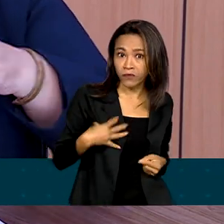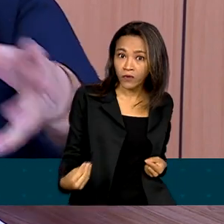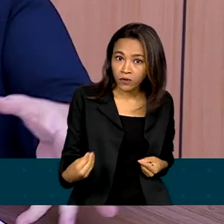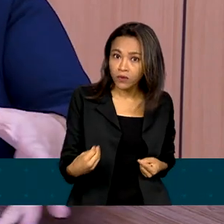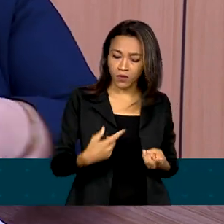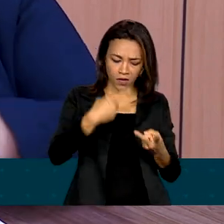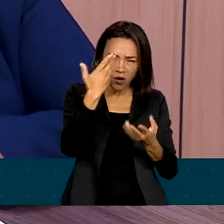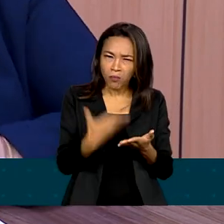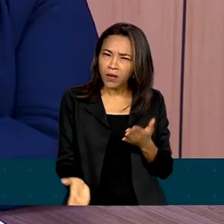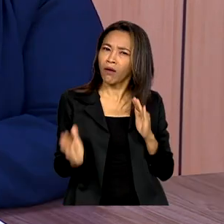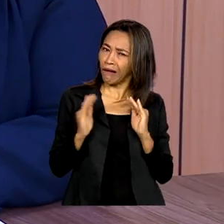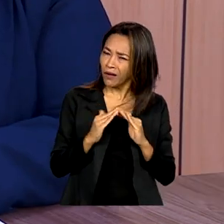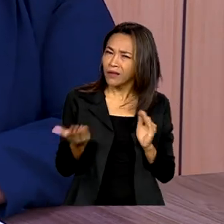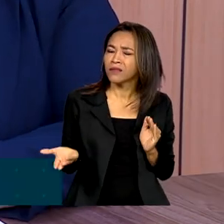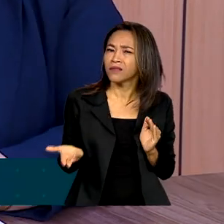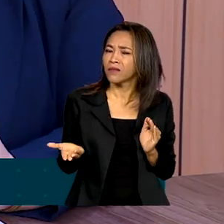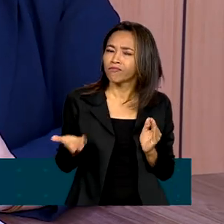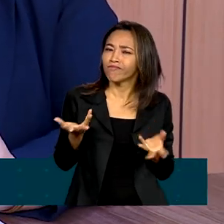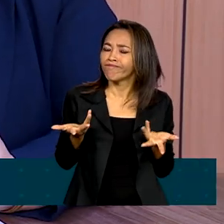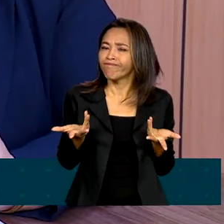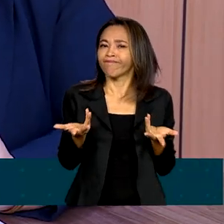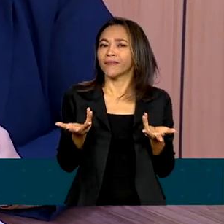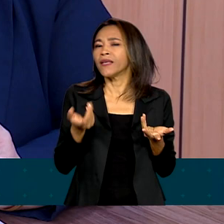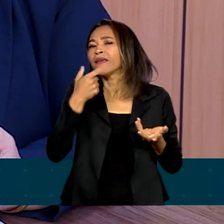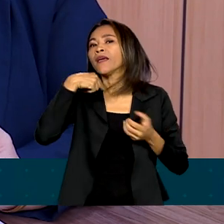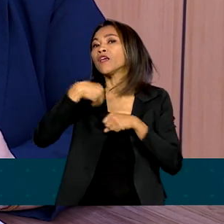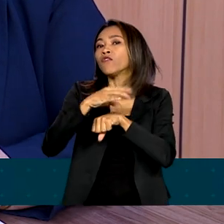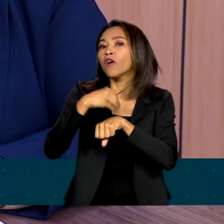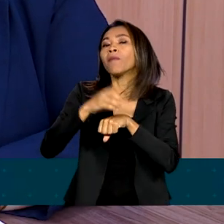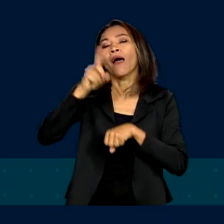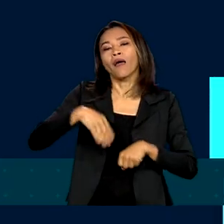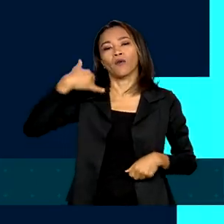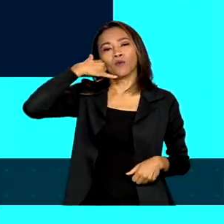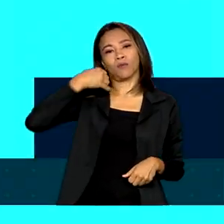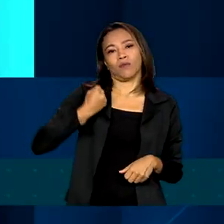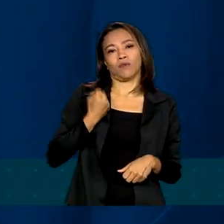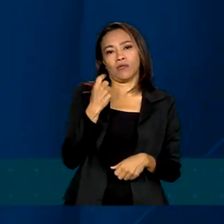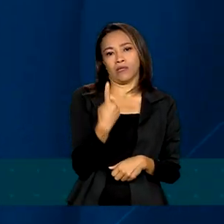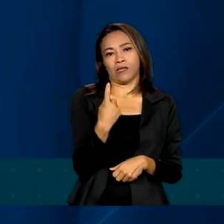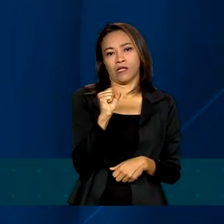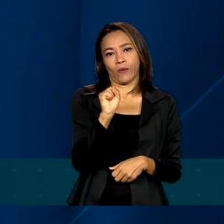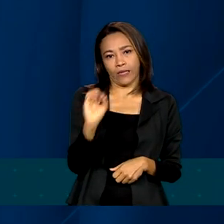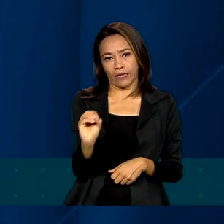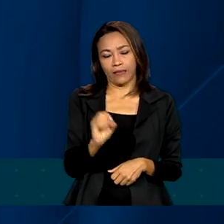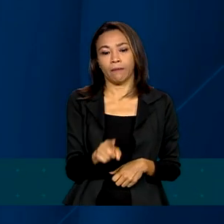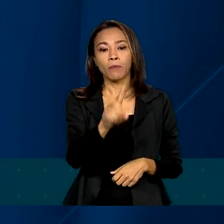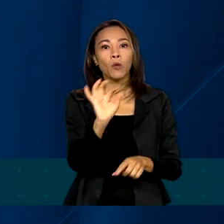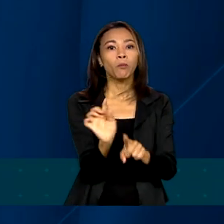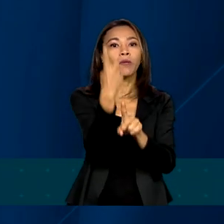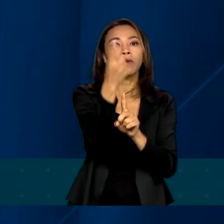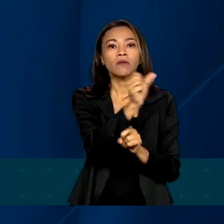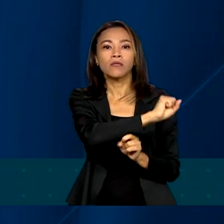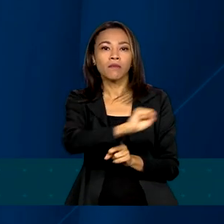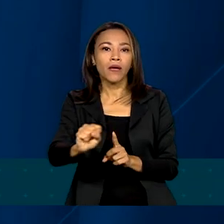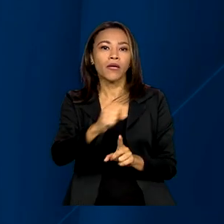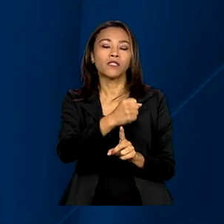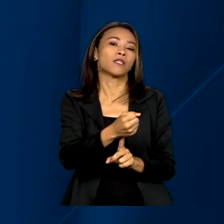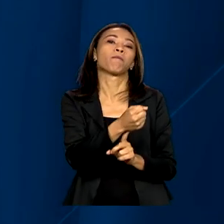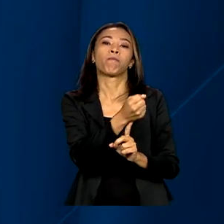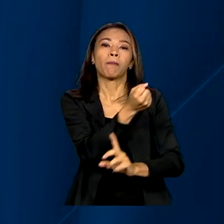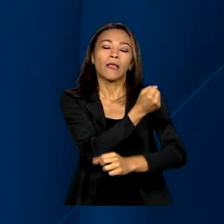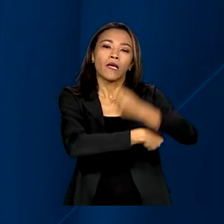direito à casa, né? E quem que informa o 180? Só no primeiro semestre de 2022 foram